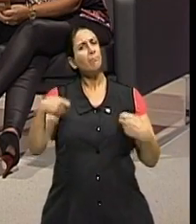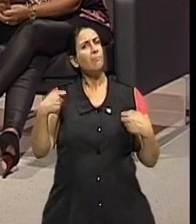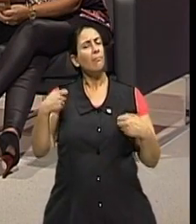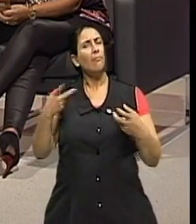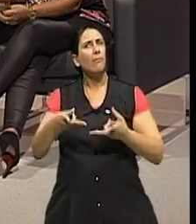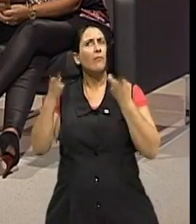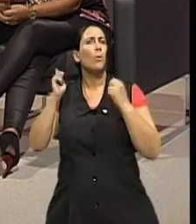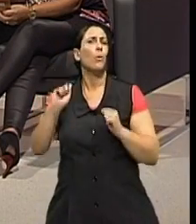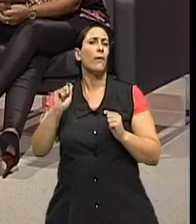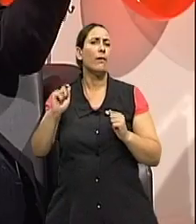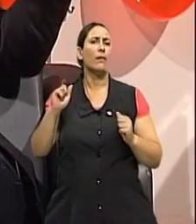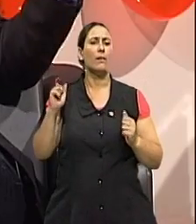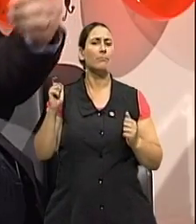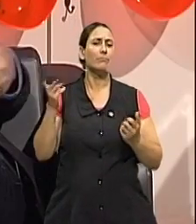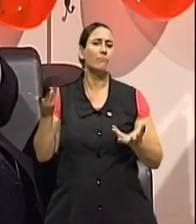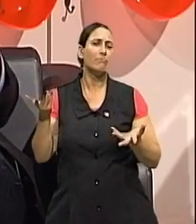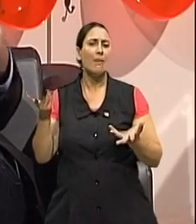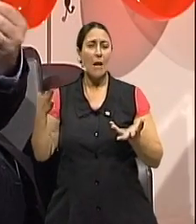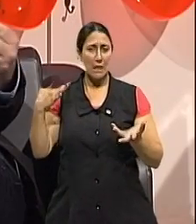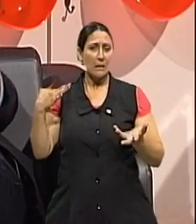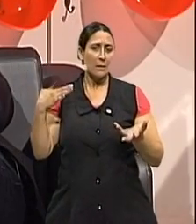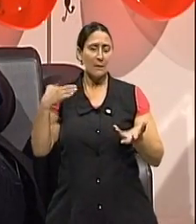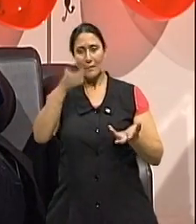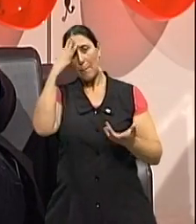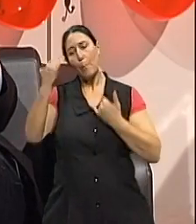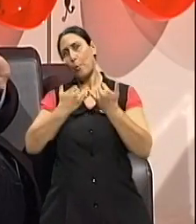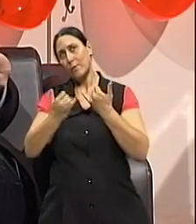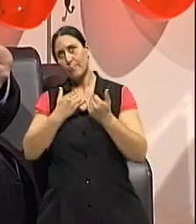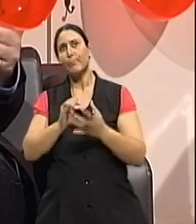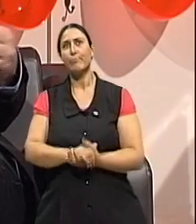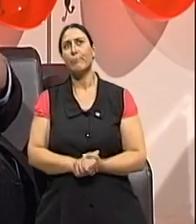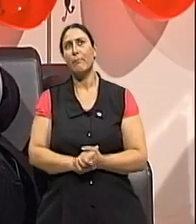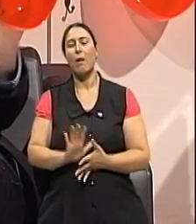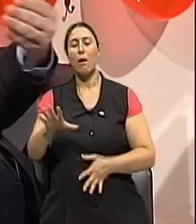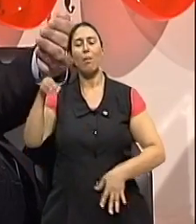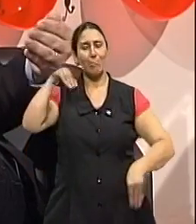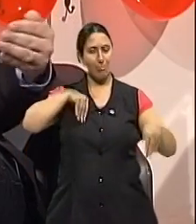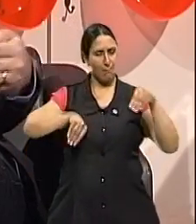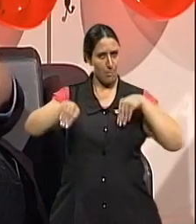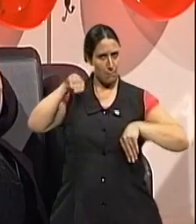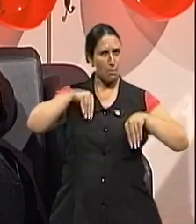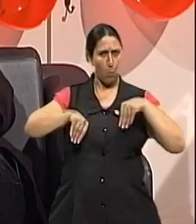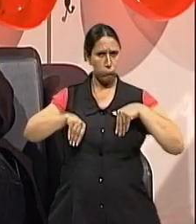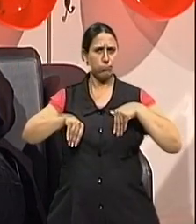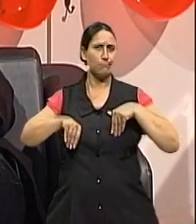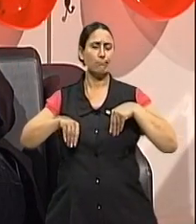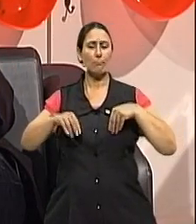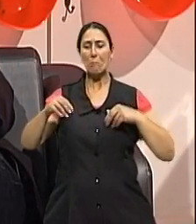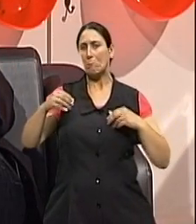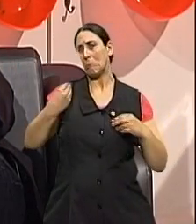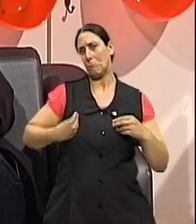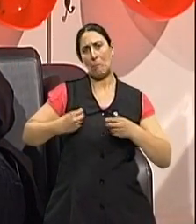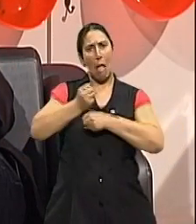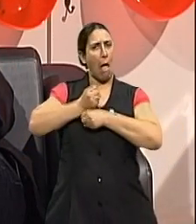saúde que a gente chega, né? Quer dizer, a gente sabe, por exemplo, que a depressão, em qualquer período da vida, ela faz,